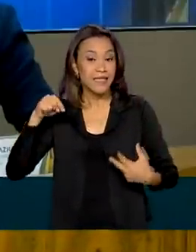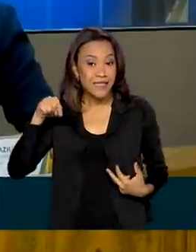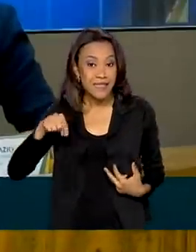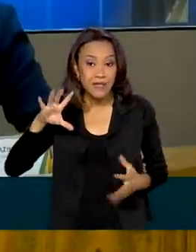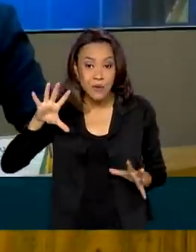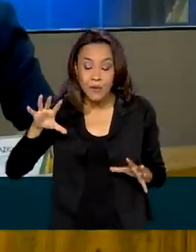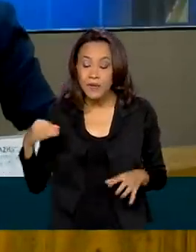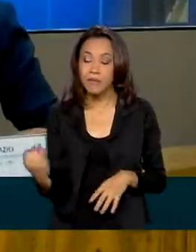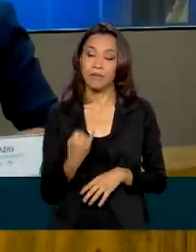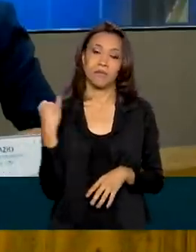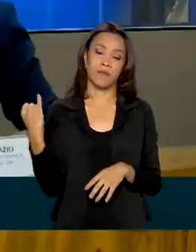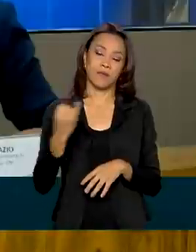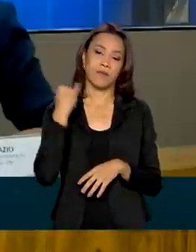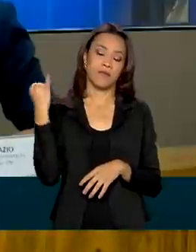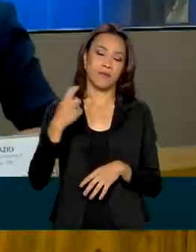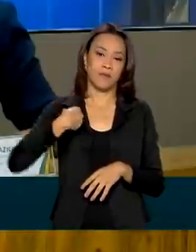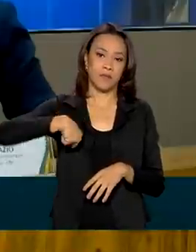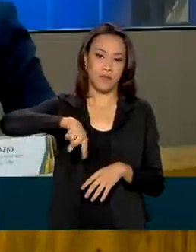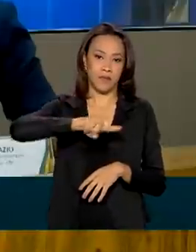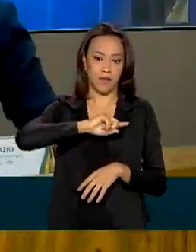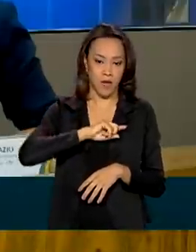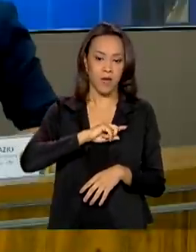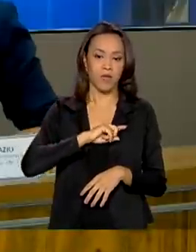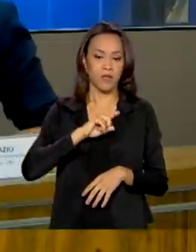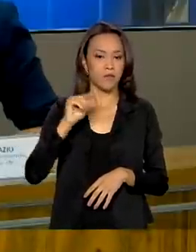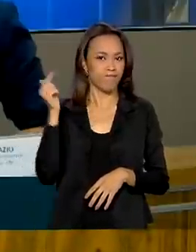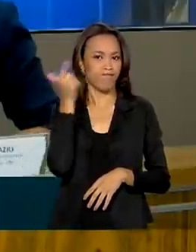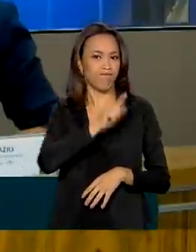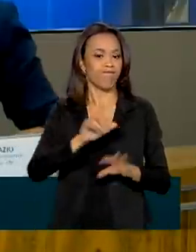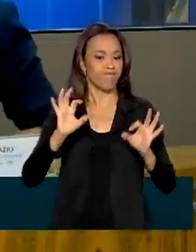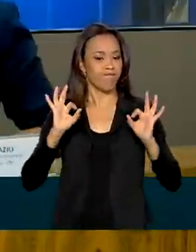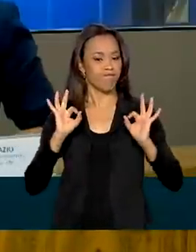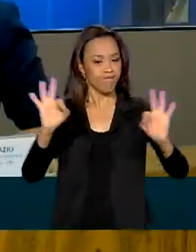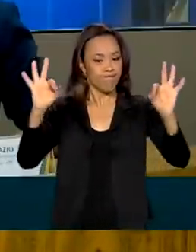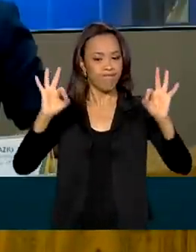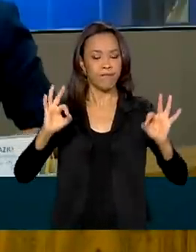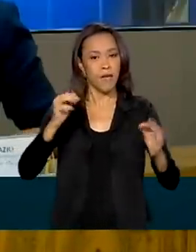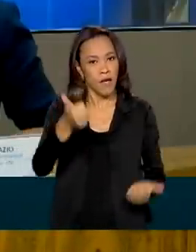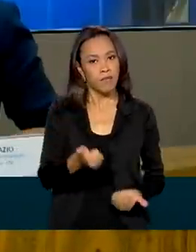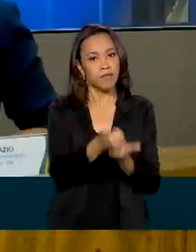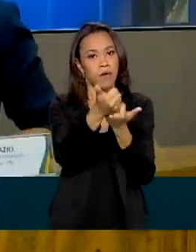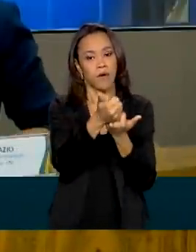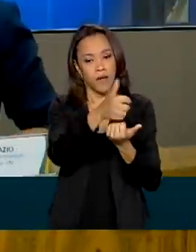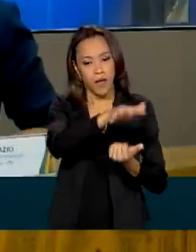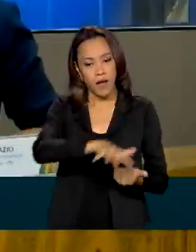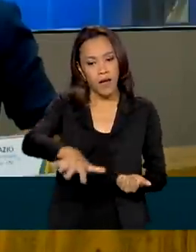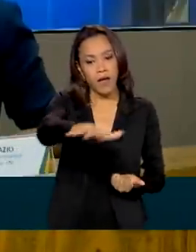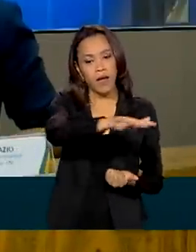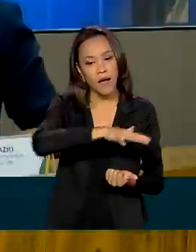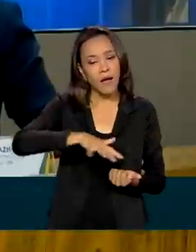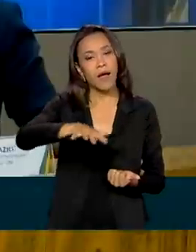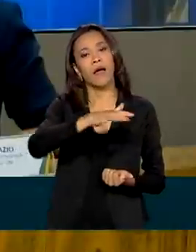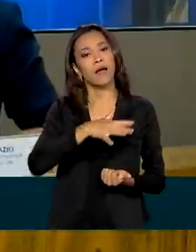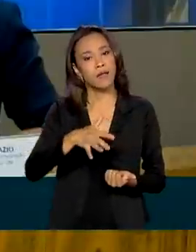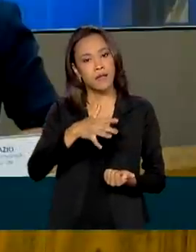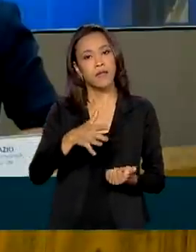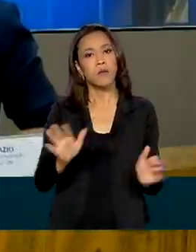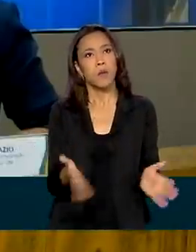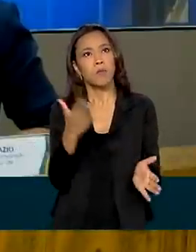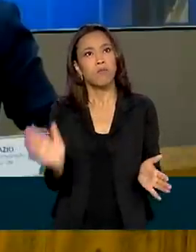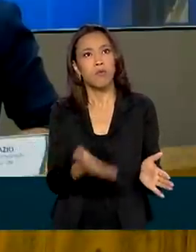importantíssimo para que a gente, de fato, possa fortalecer a capacidade nacional